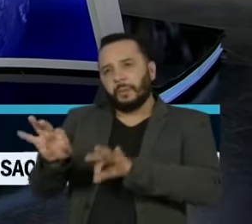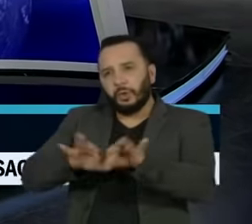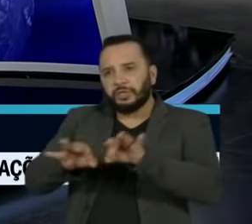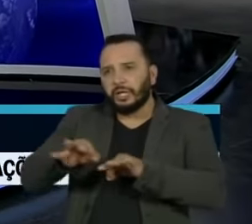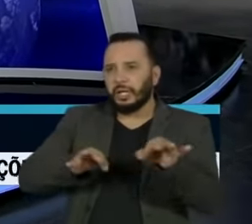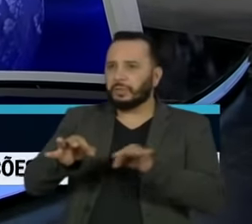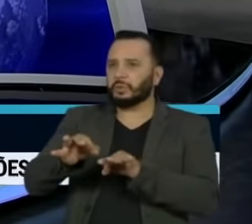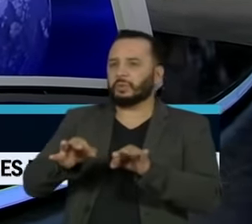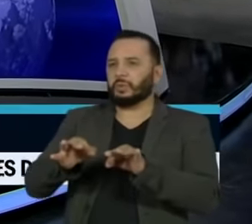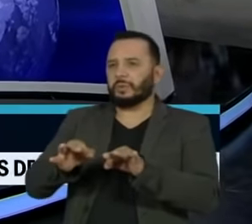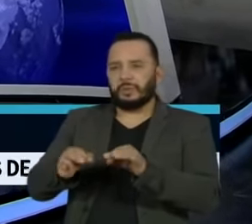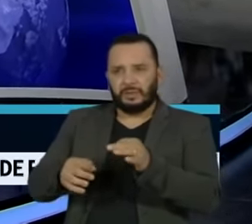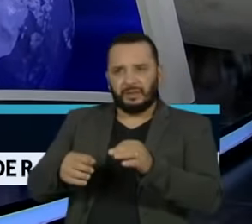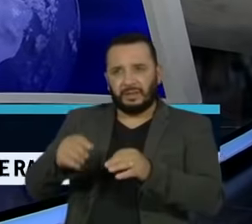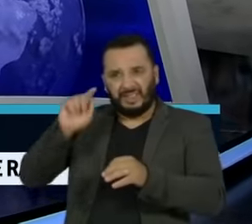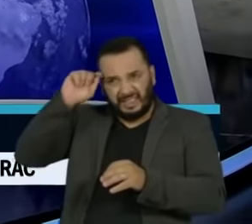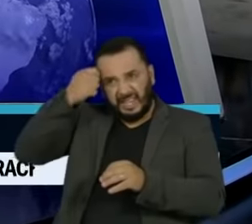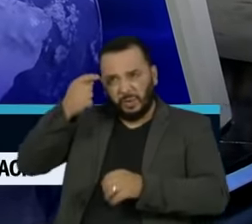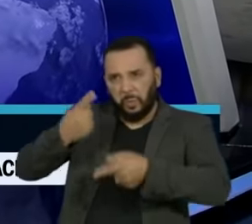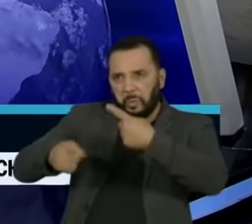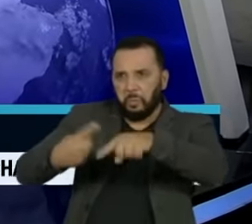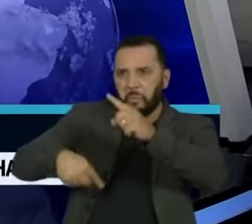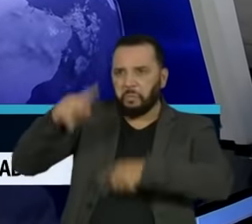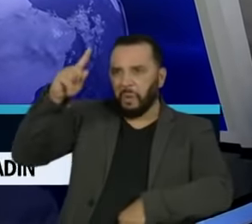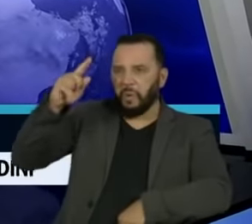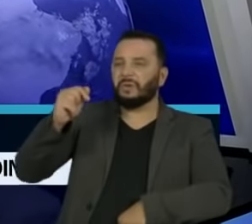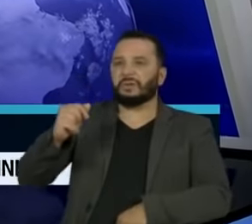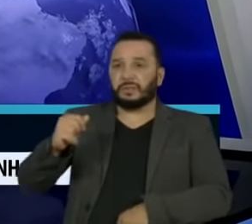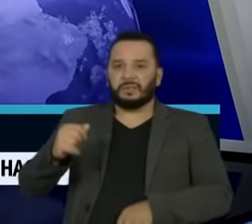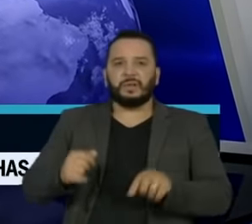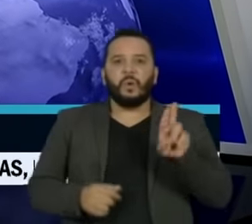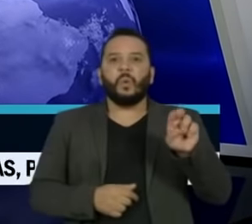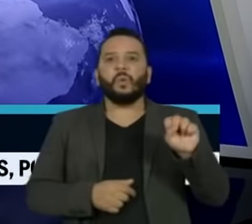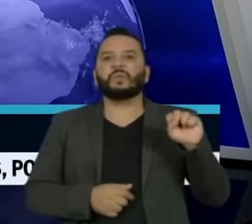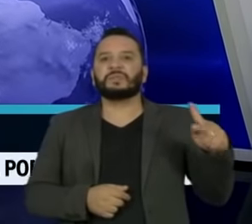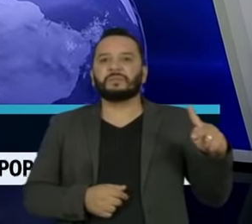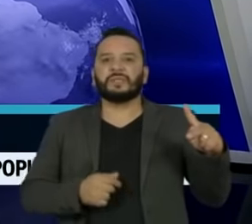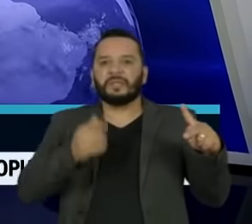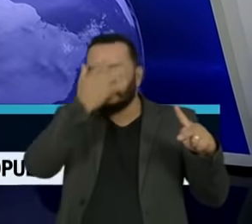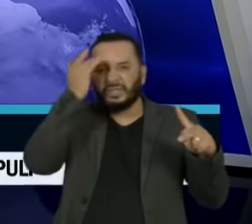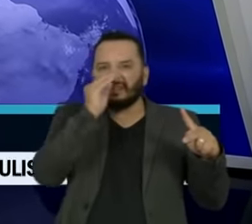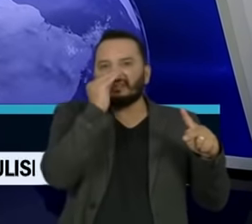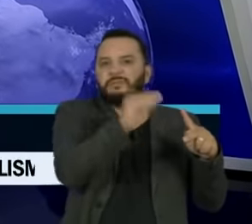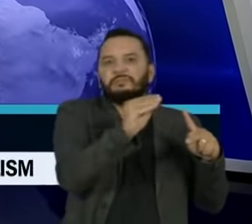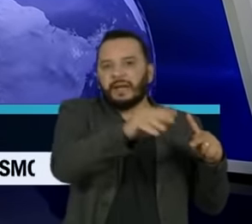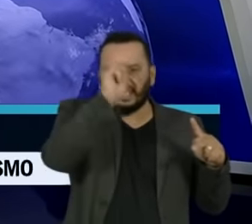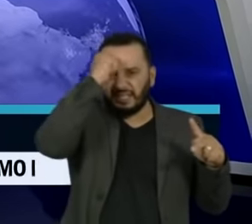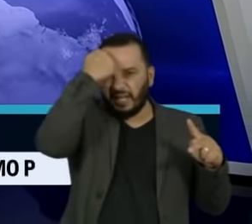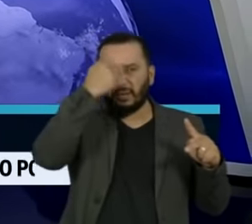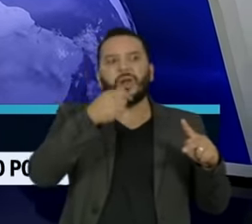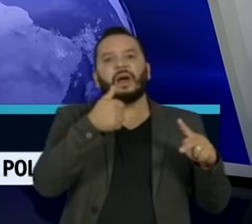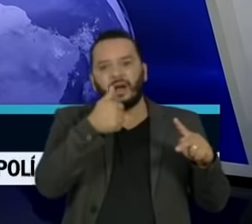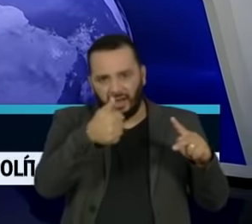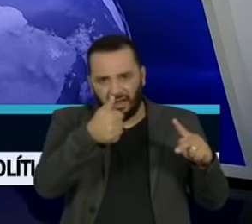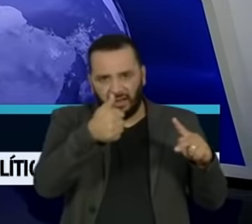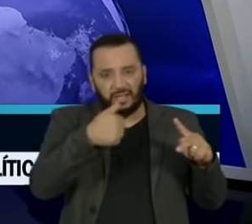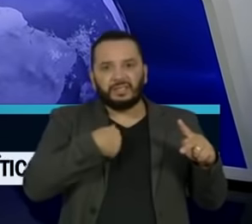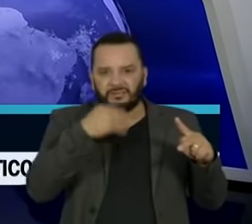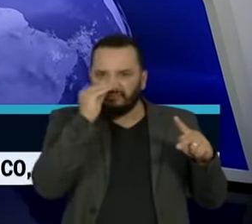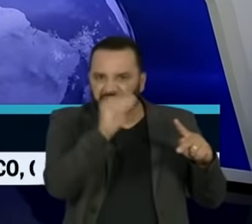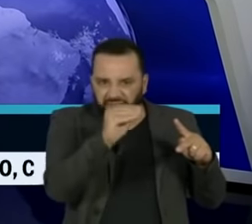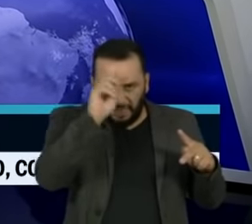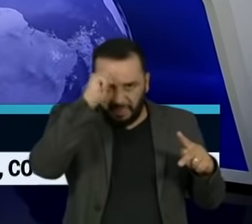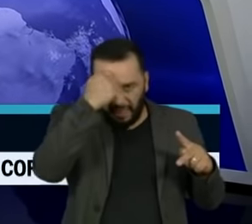país como nós vimos na USP, em que os talentos são jogados na lata do lixo, de repente ela percebeu que, olha, se eu